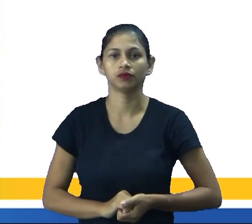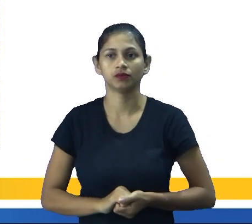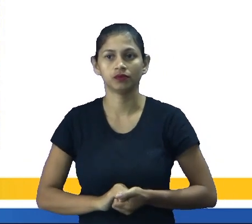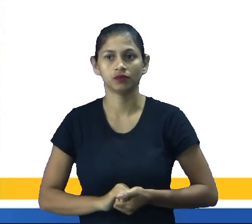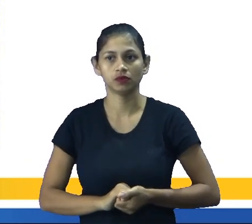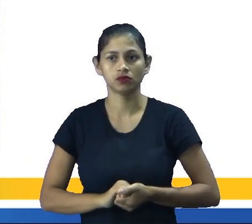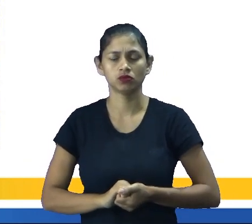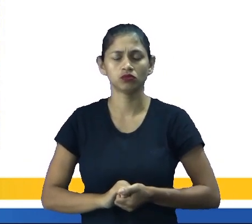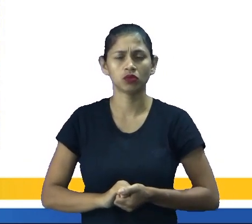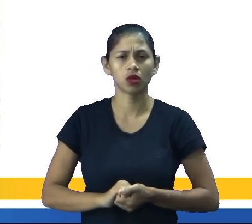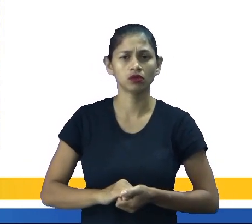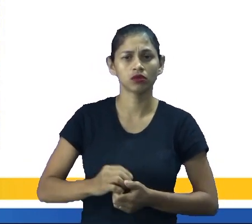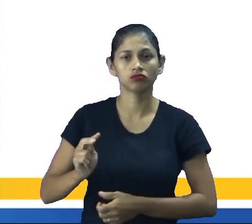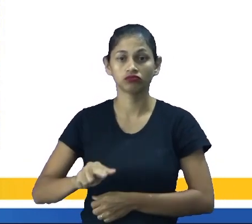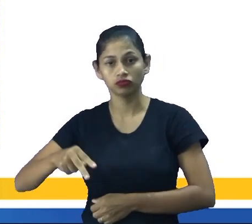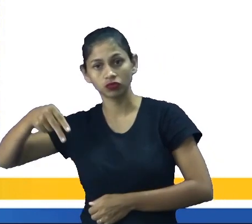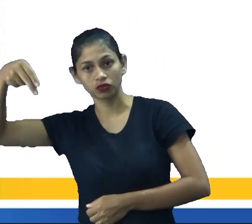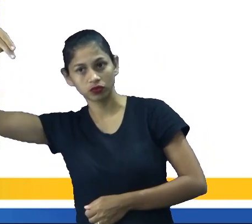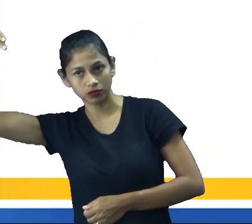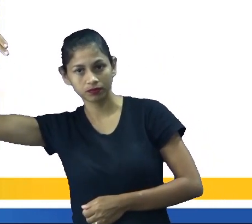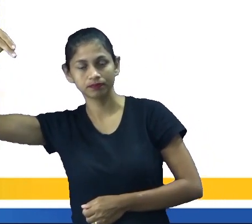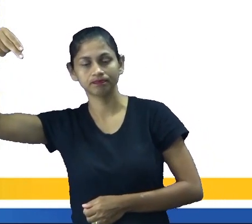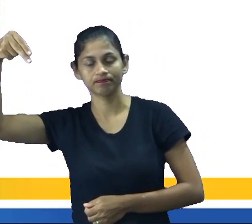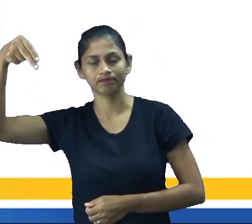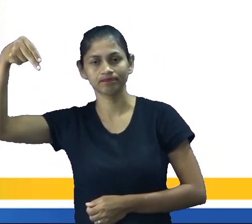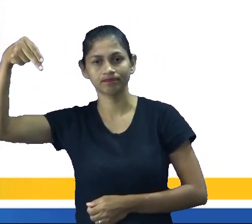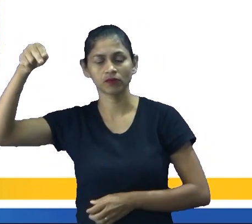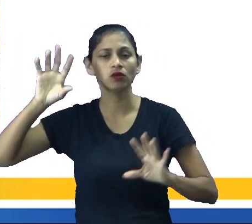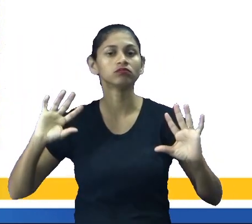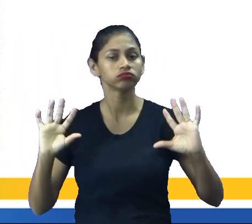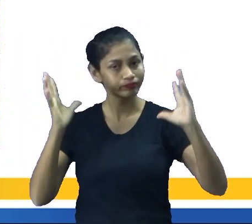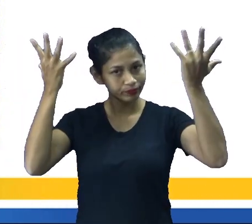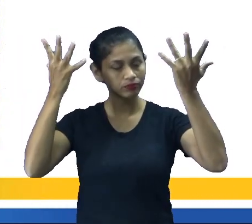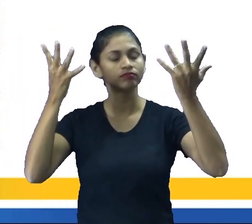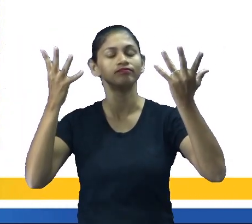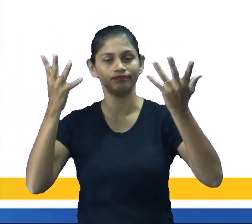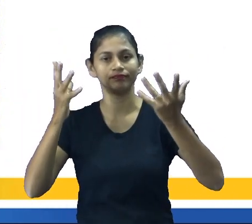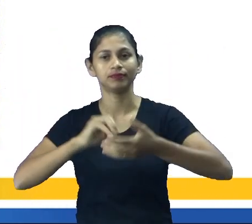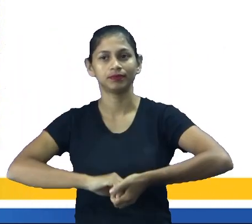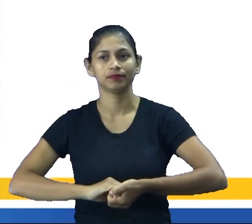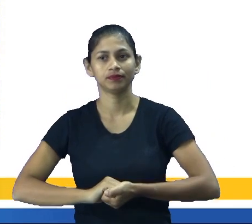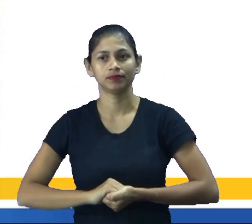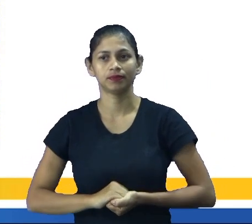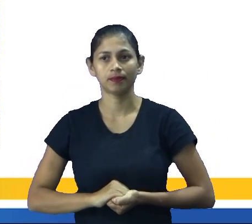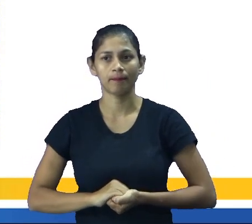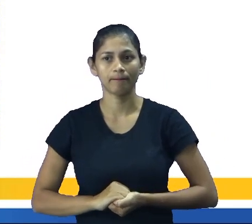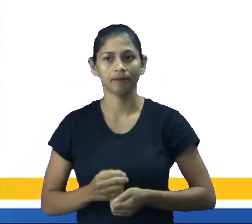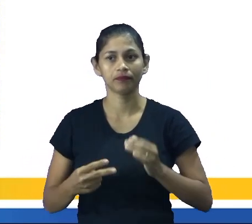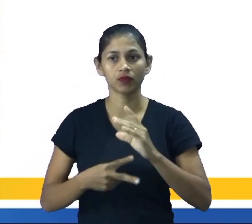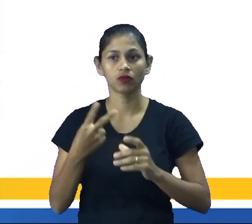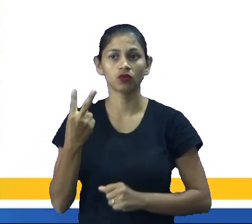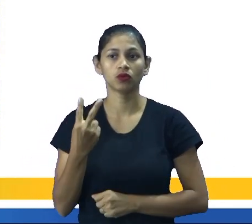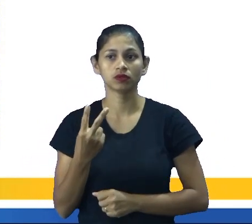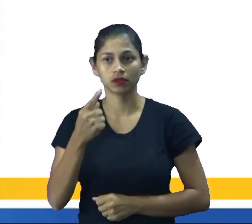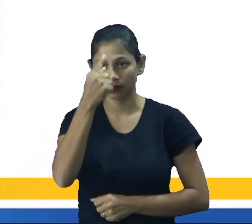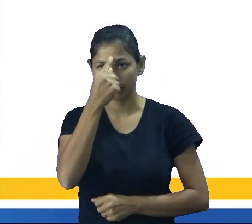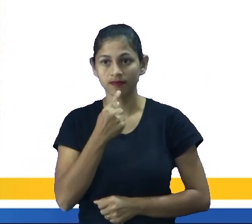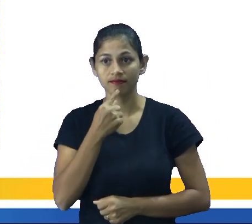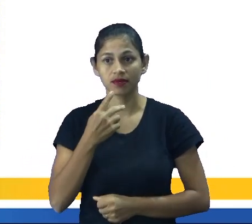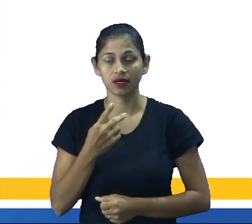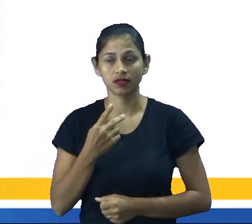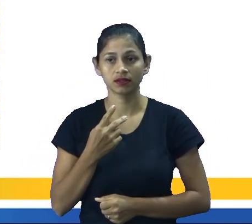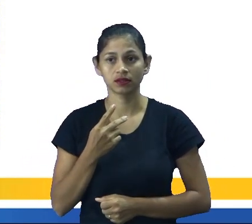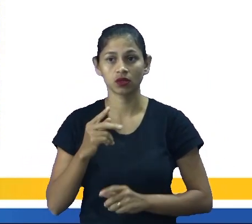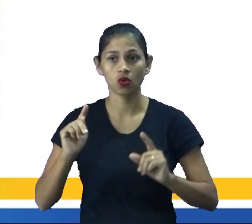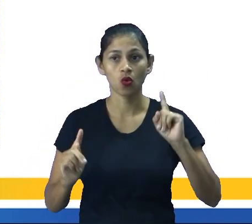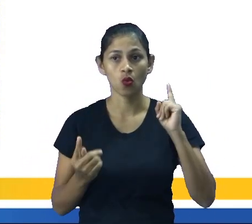Nordeste, né, eles comemoram bastante o Carnaval de rua. Esse segundo aí é o Carnaval